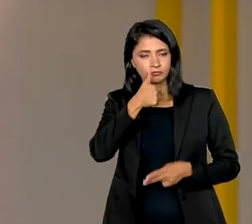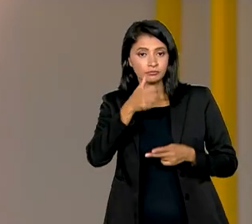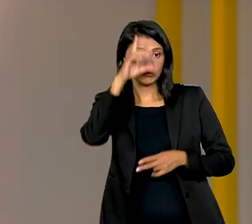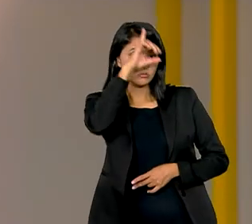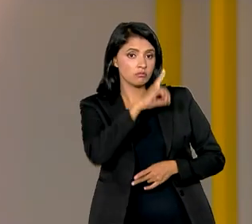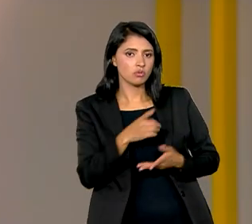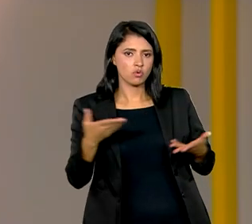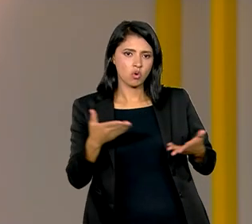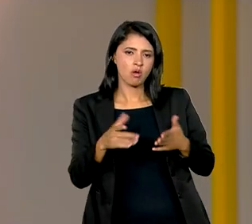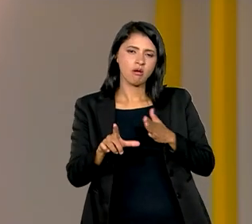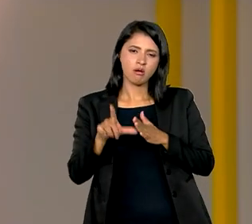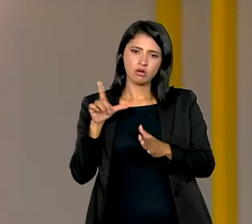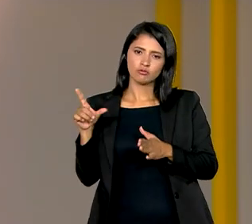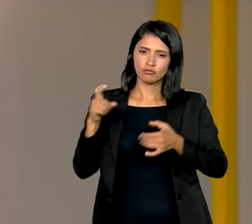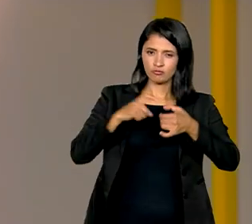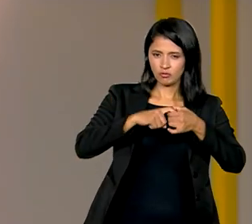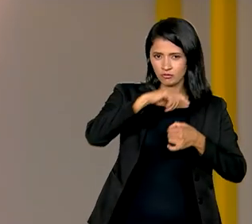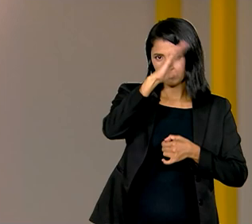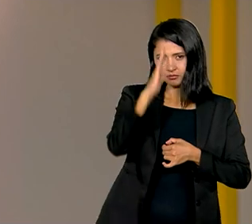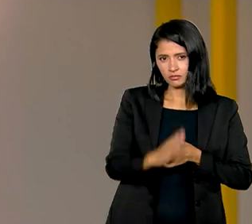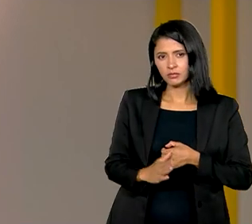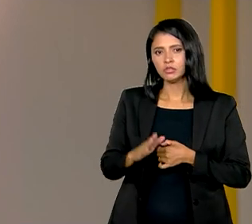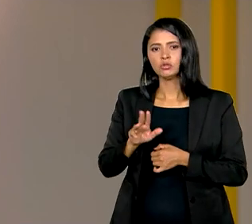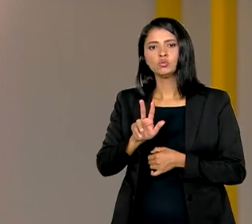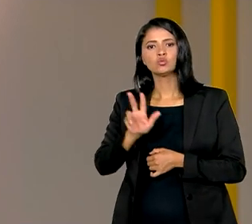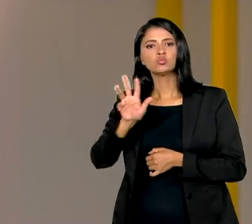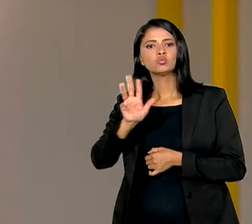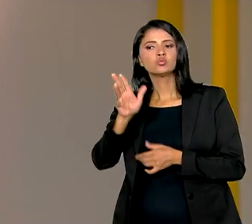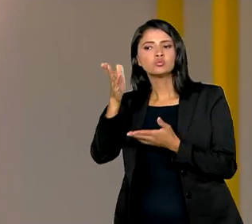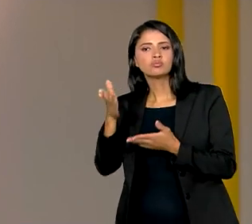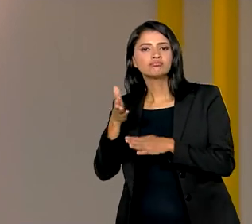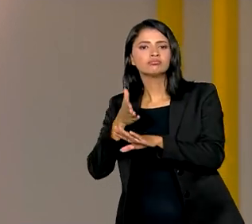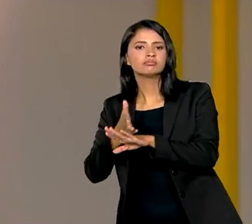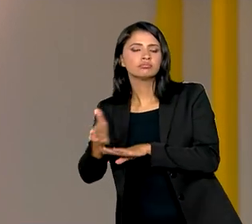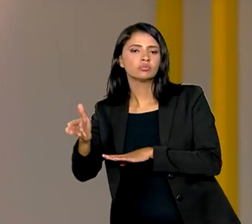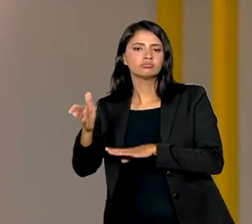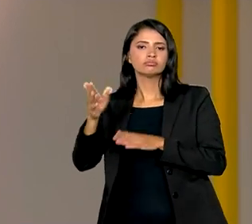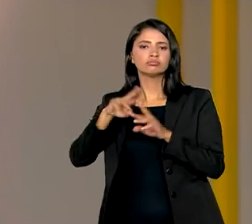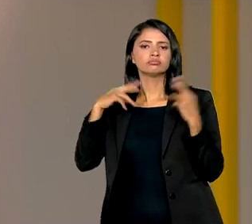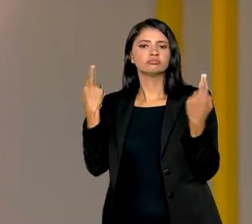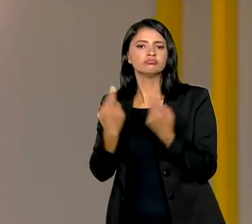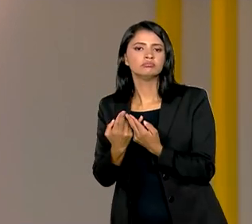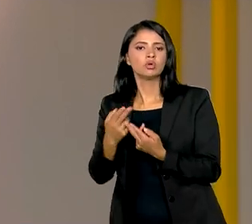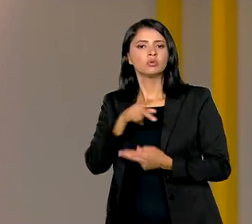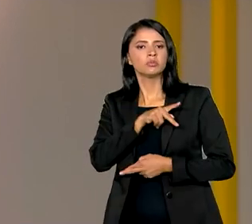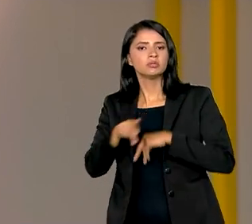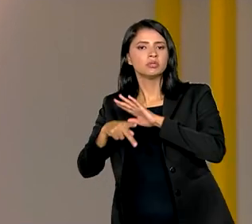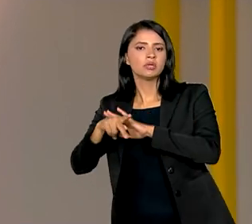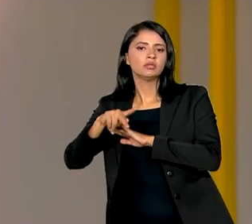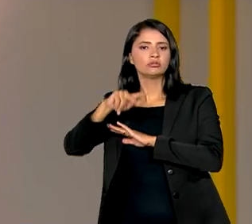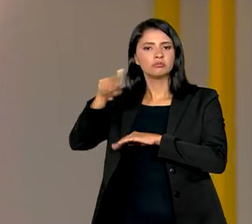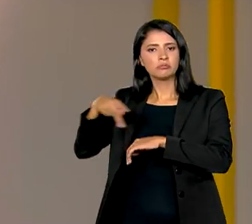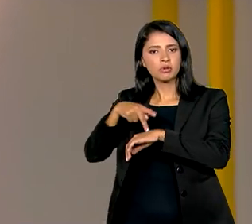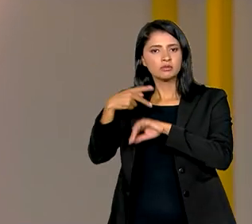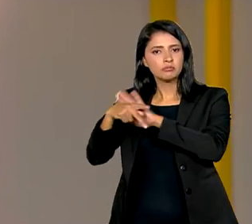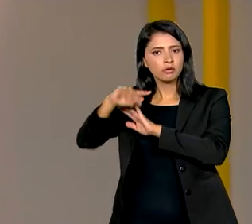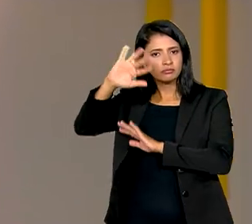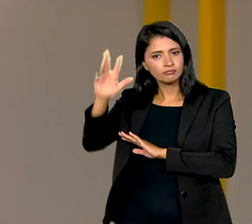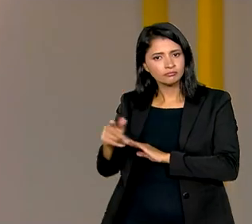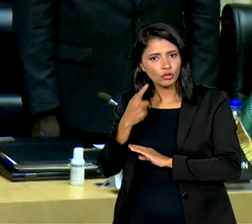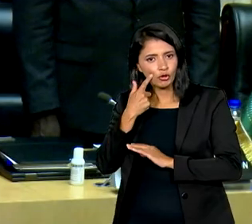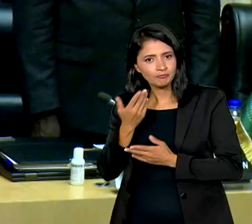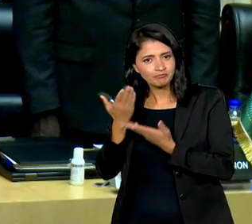domingo, antes de retornar ao país, Lula participou de reuniões bilaterais com presidentes de nações africanas. Confira.